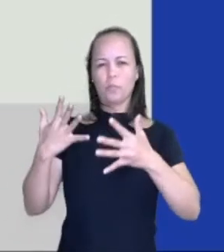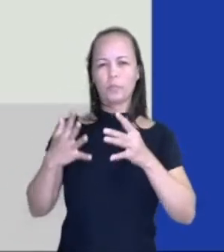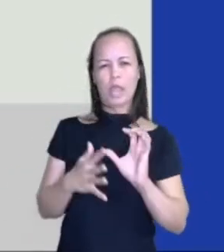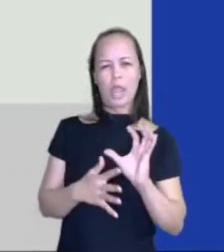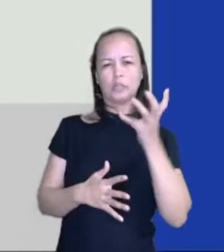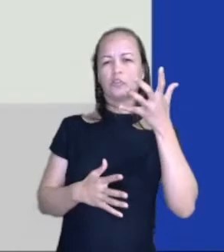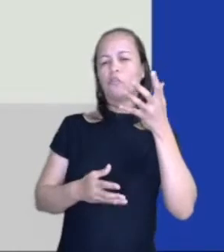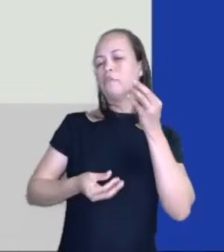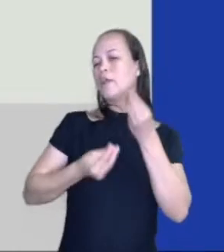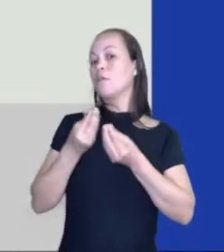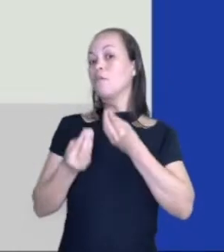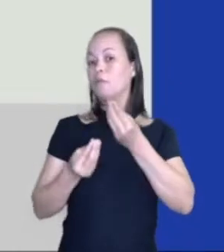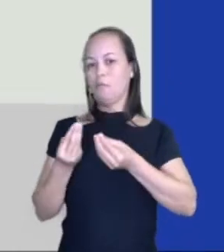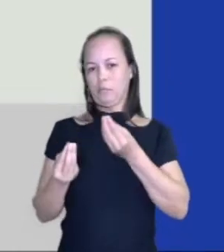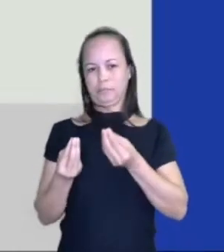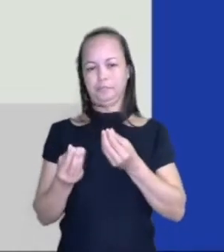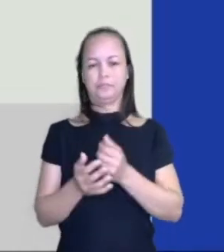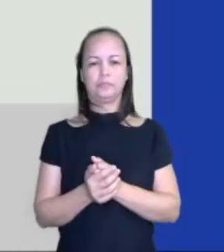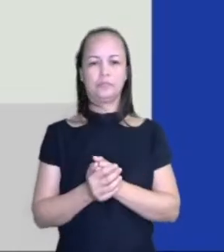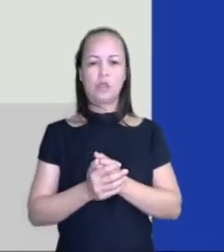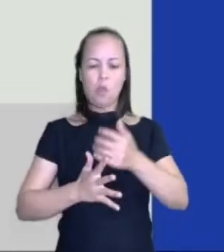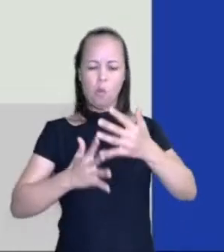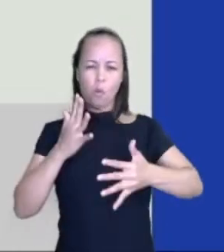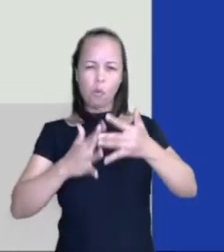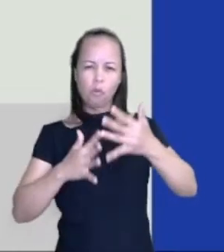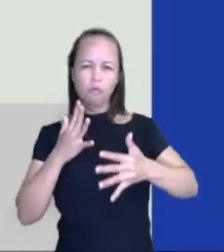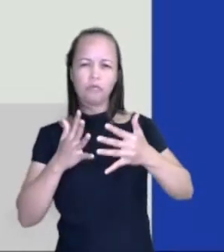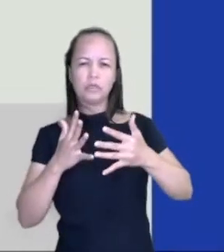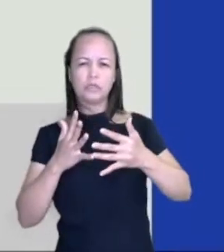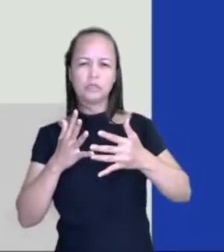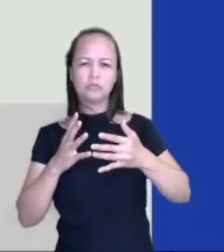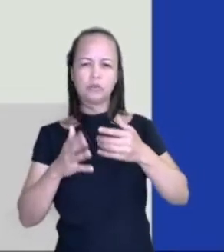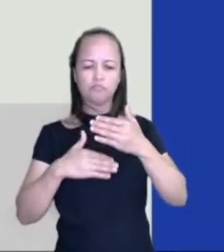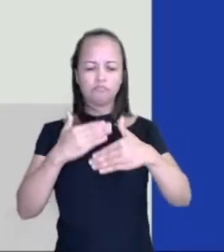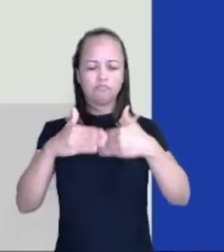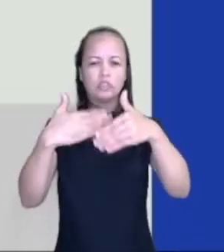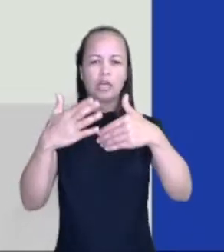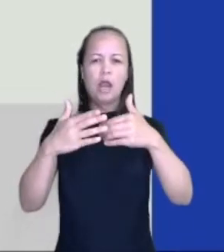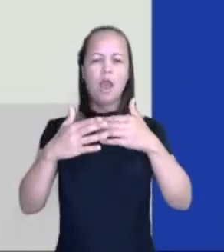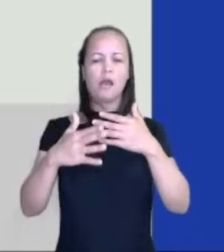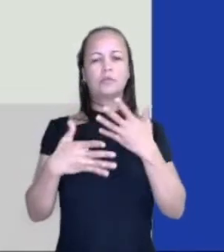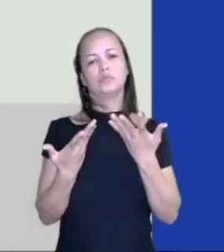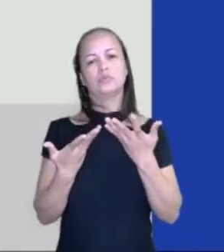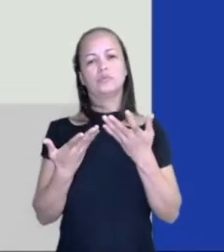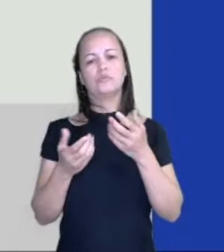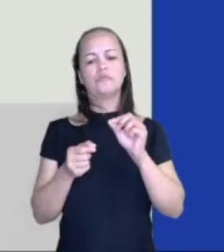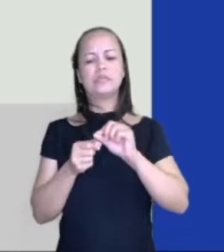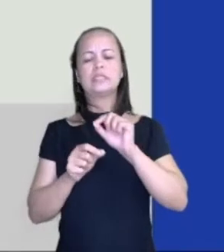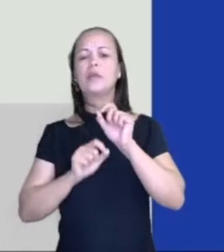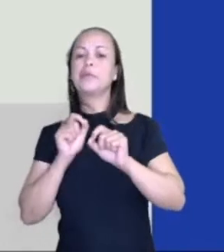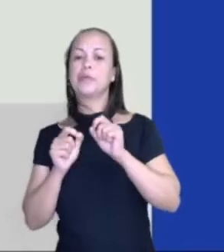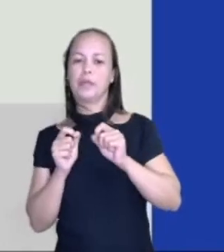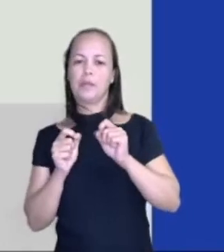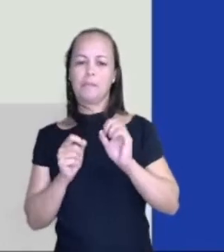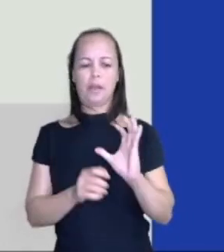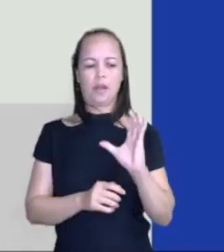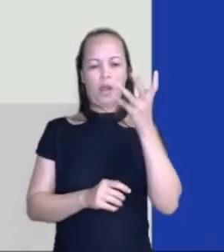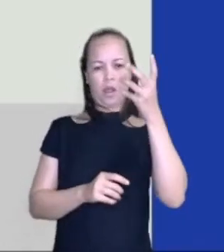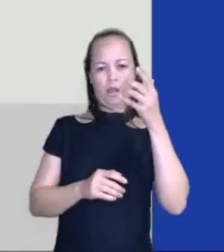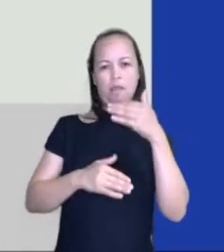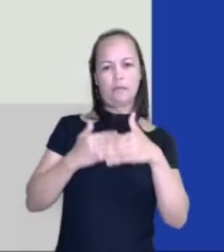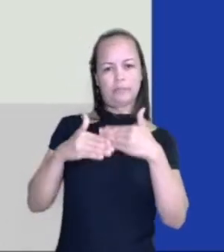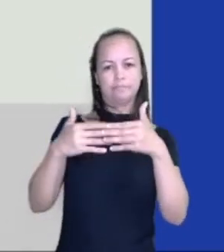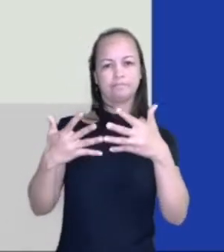é a hora do momento em que o conflito foi gerado e aí no desenvolvimento, o que eles fizeram para solucionar?